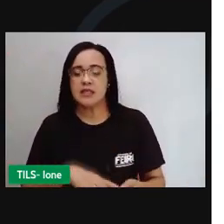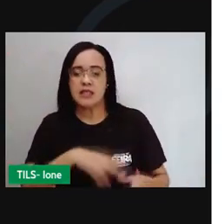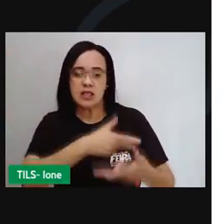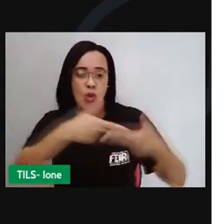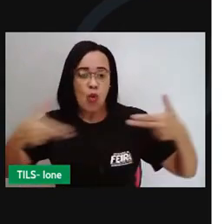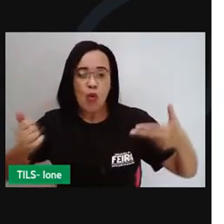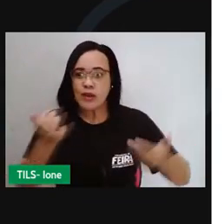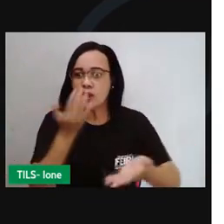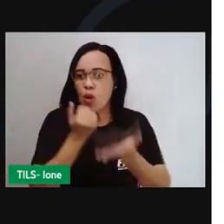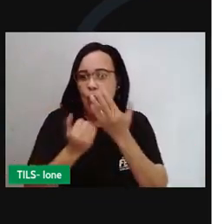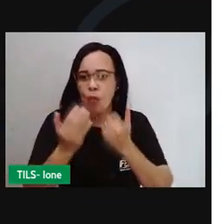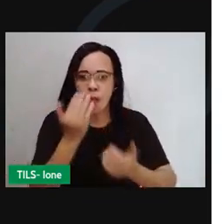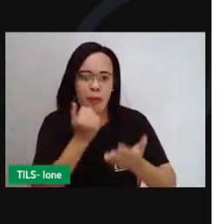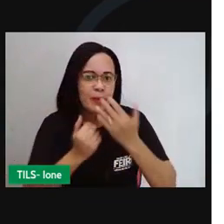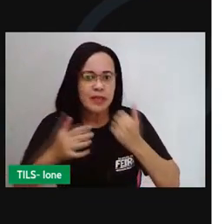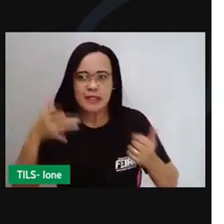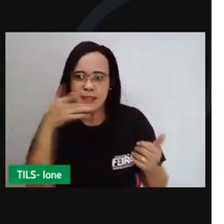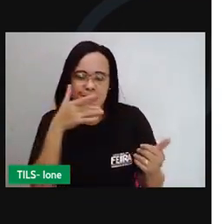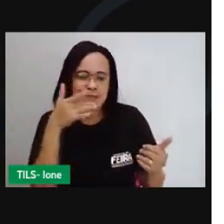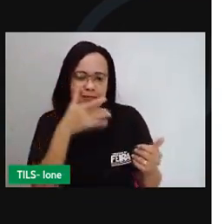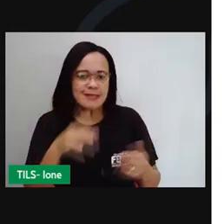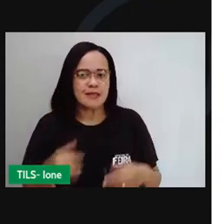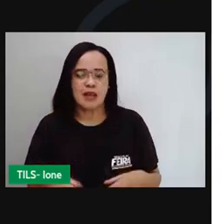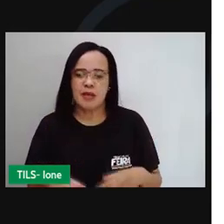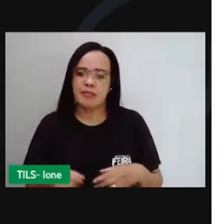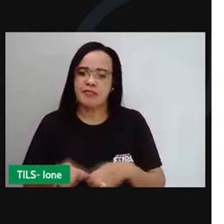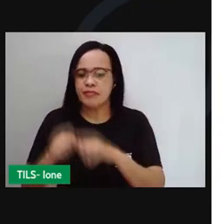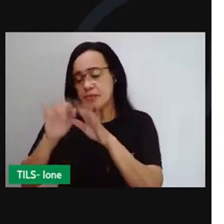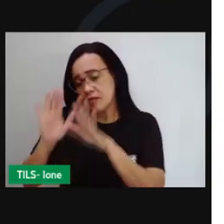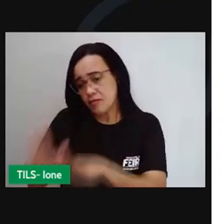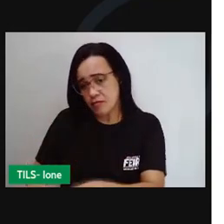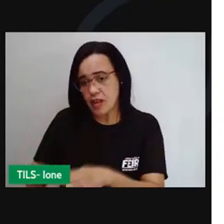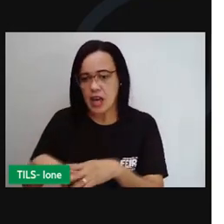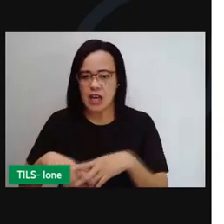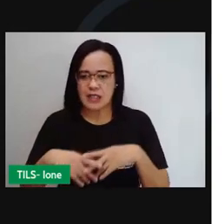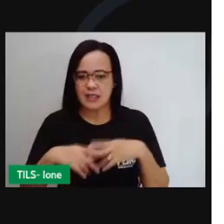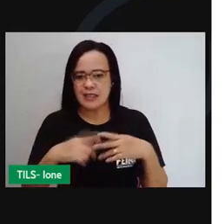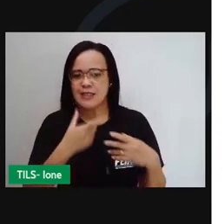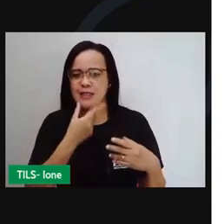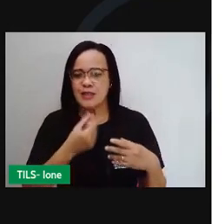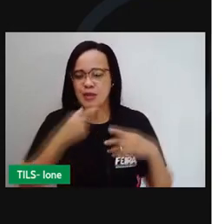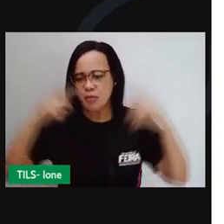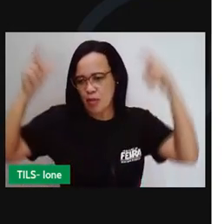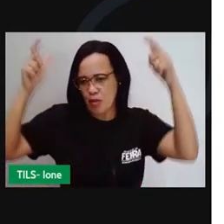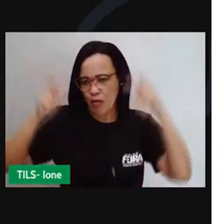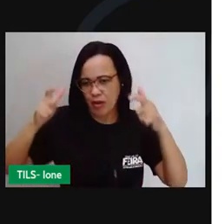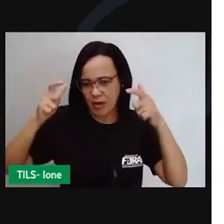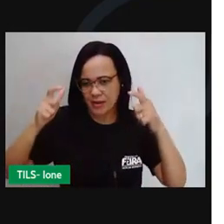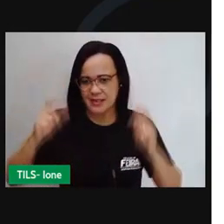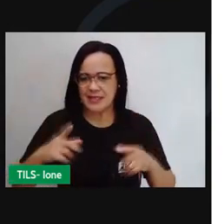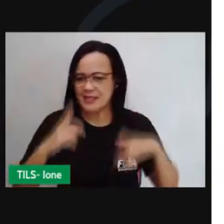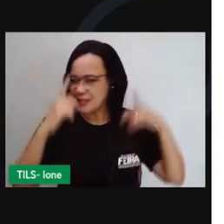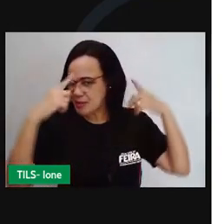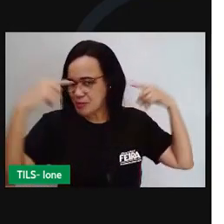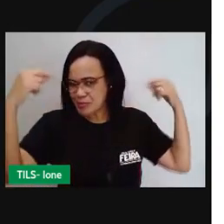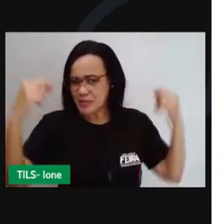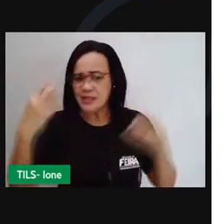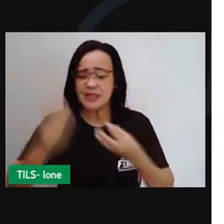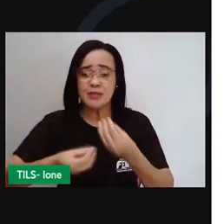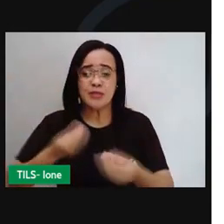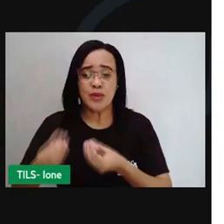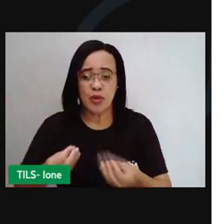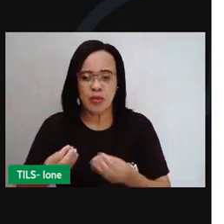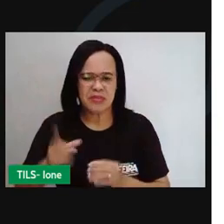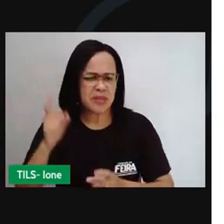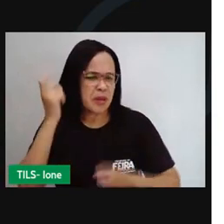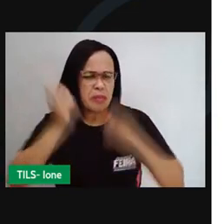Fica, meu rei. Mas o príncipe é urgente, pois não? E não te preocupe, senhor Conde da Ponte. É fácil